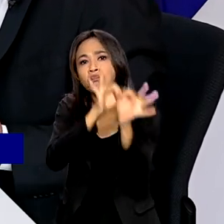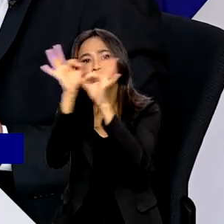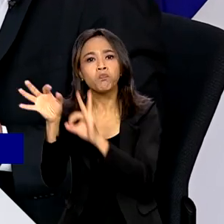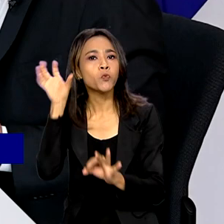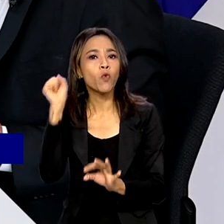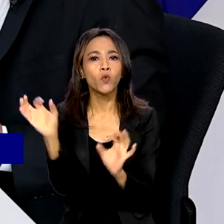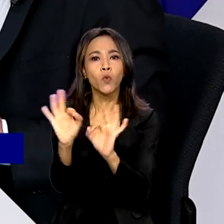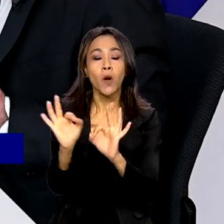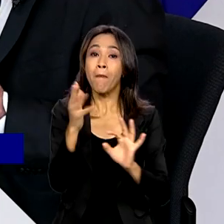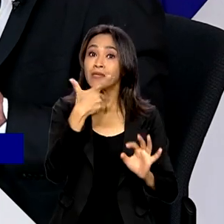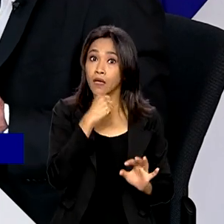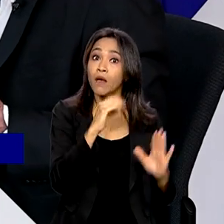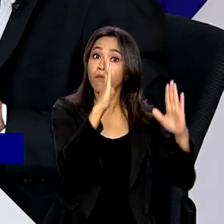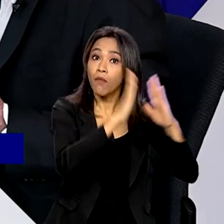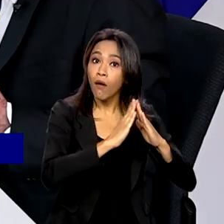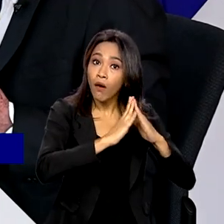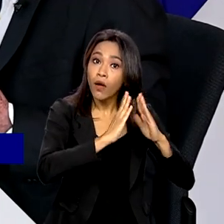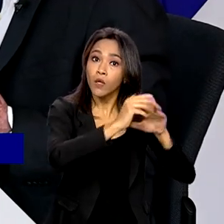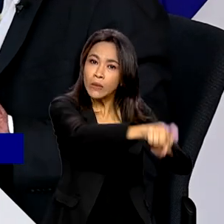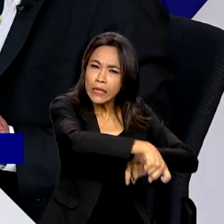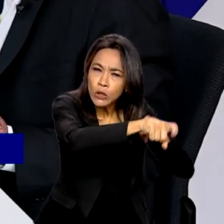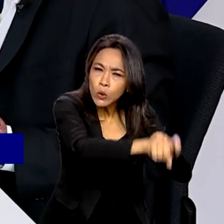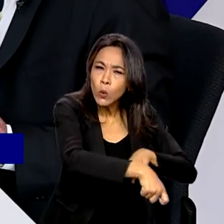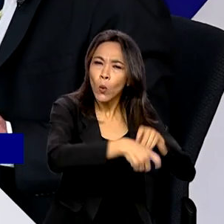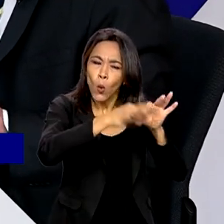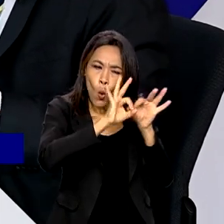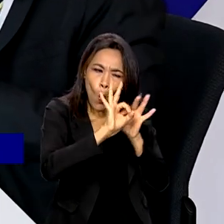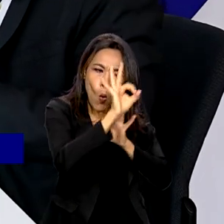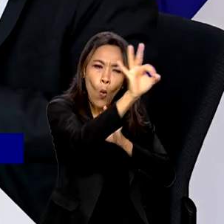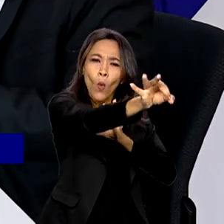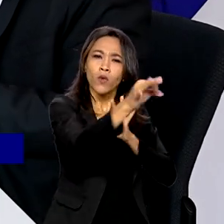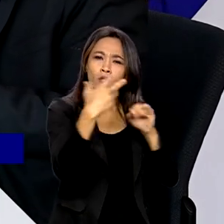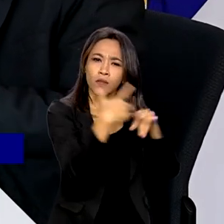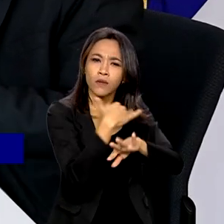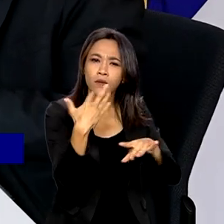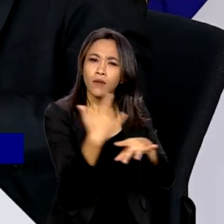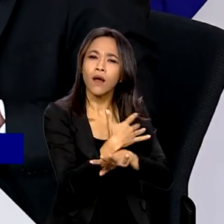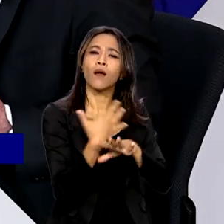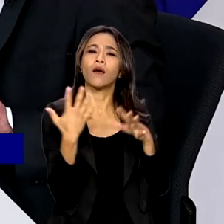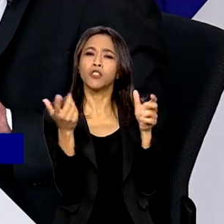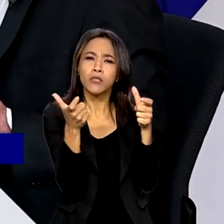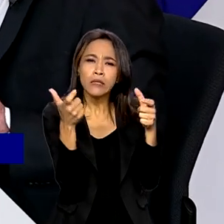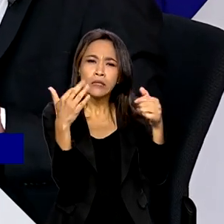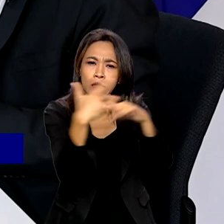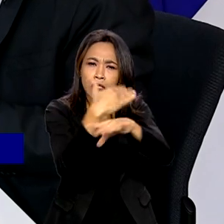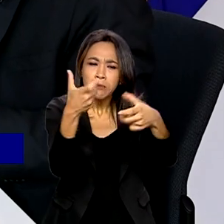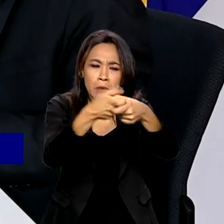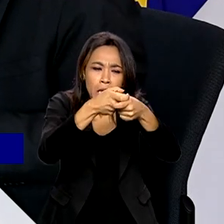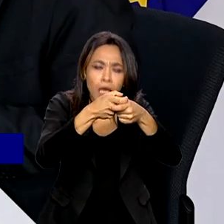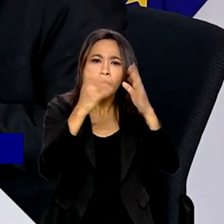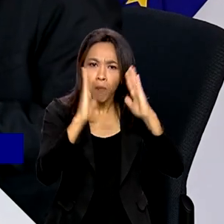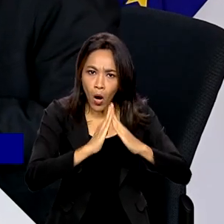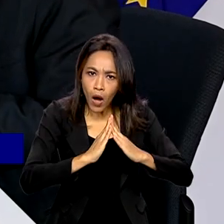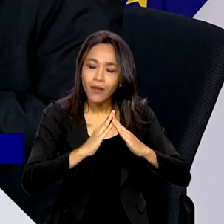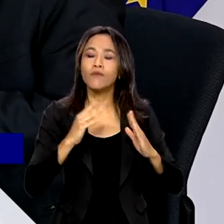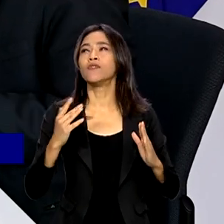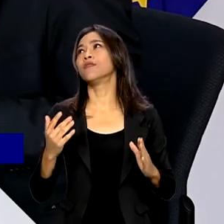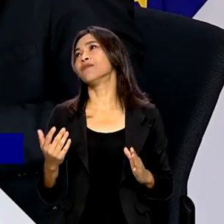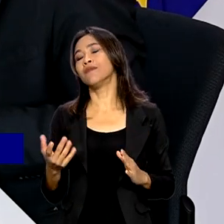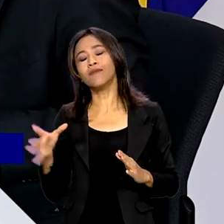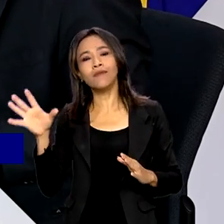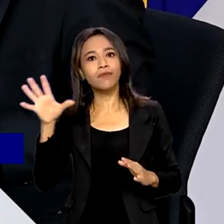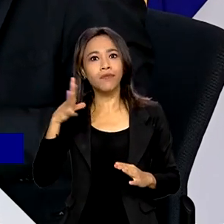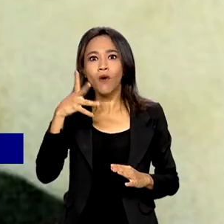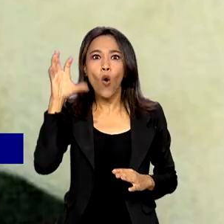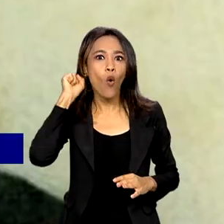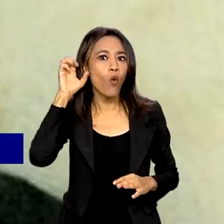no interior, as pessoas que vivem na área rural, as pessoas que moram em cidade pequena, a Voz do Brasil é quase que uma coisa